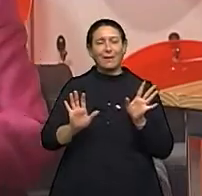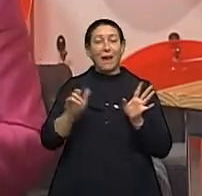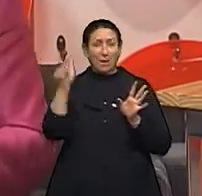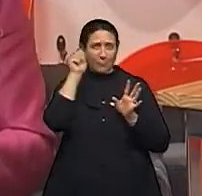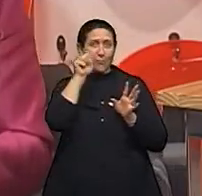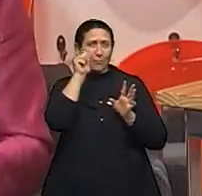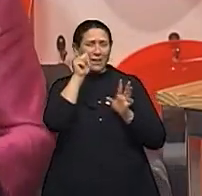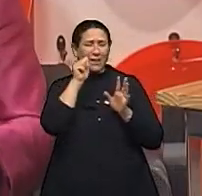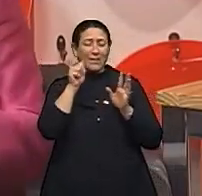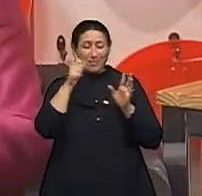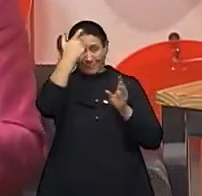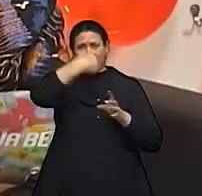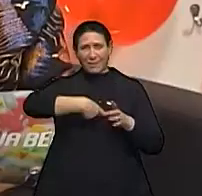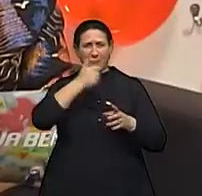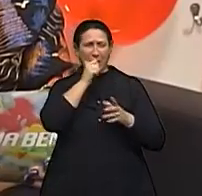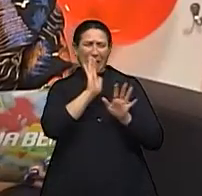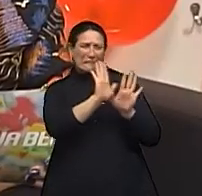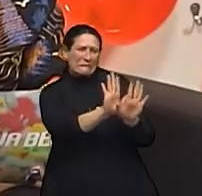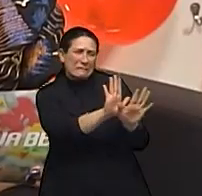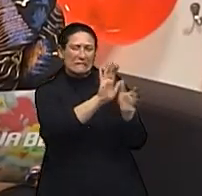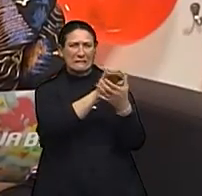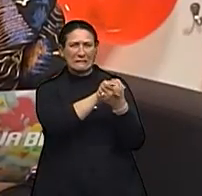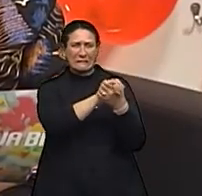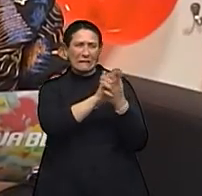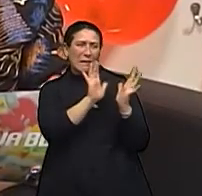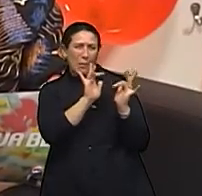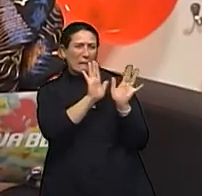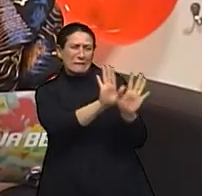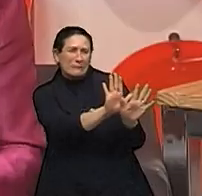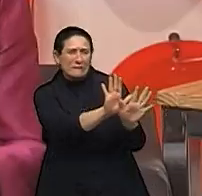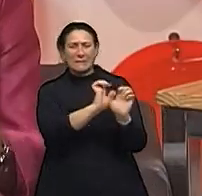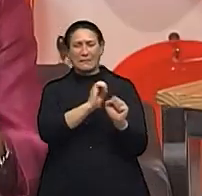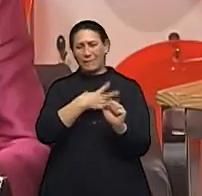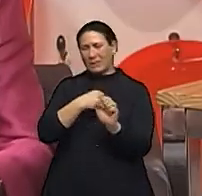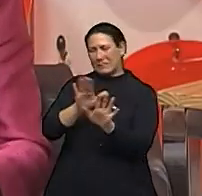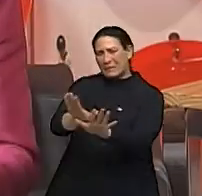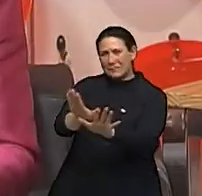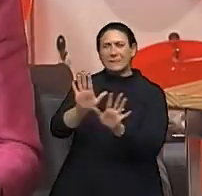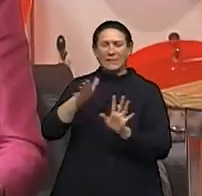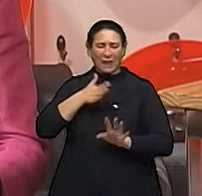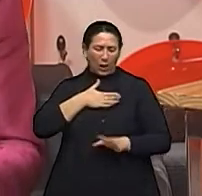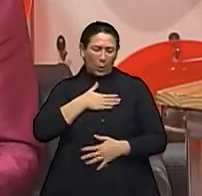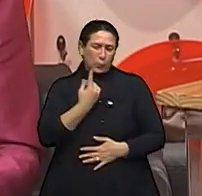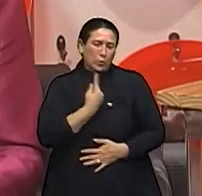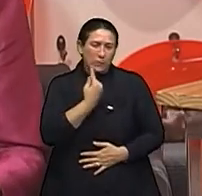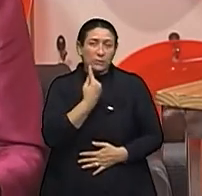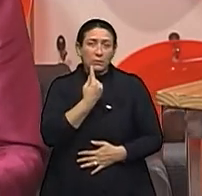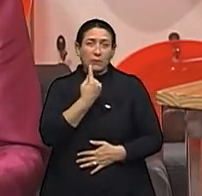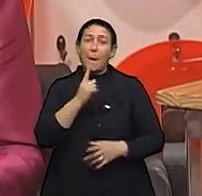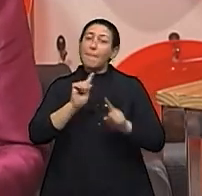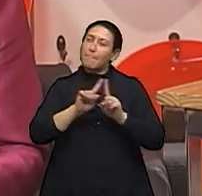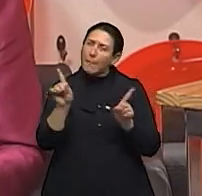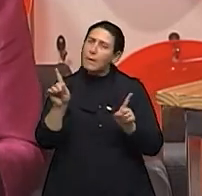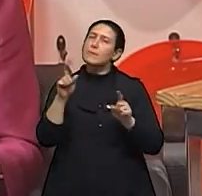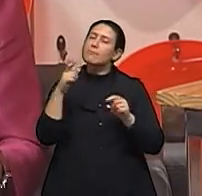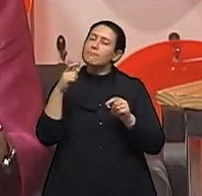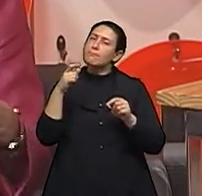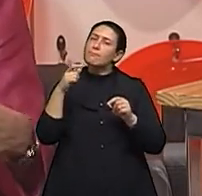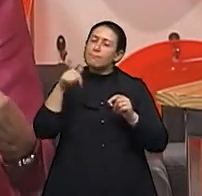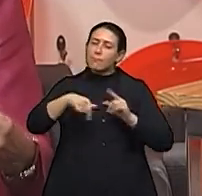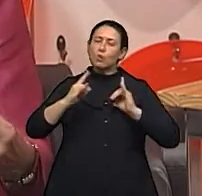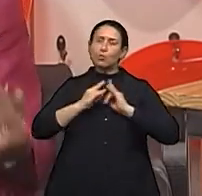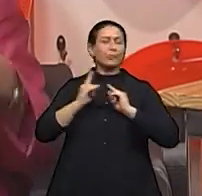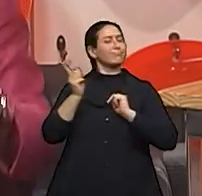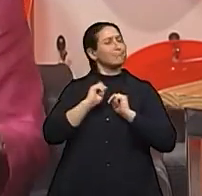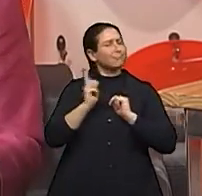poupar a família e os maridos, os namorados, os companheiros. E a gente estimula que eles venham à consulta, porque sempre o